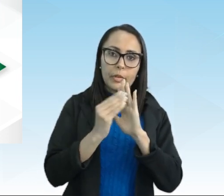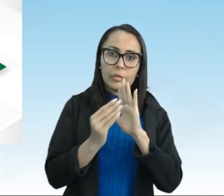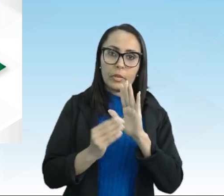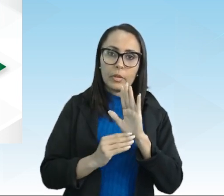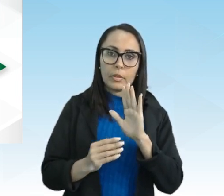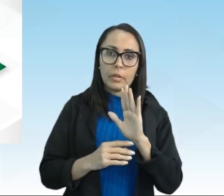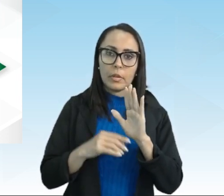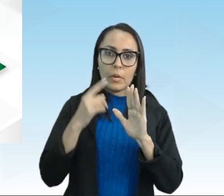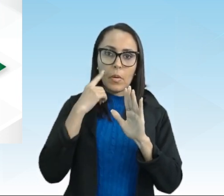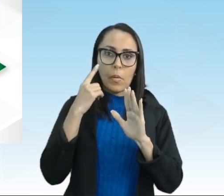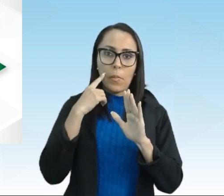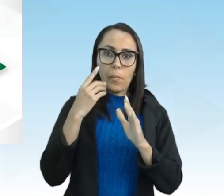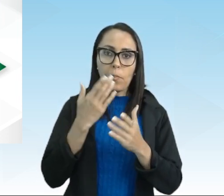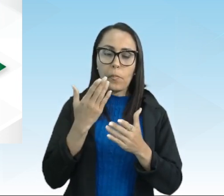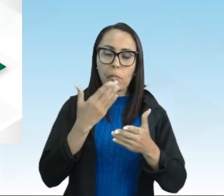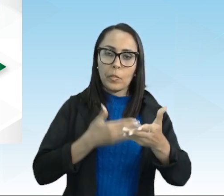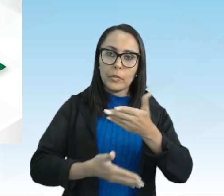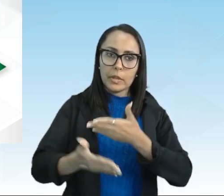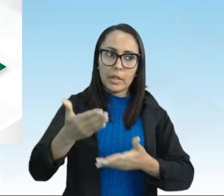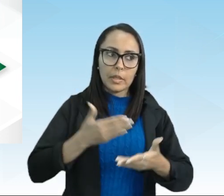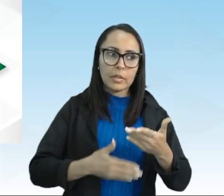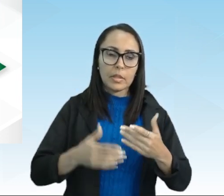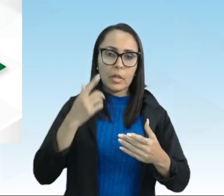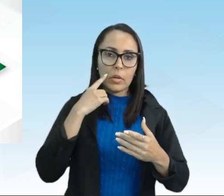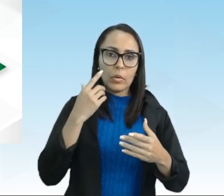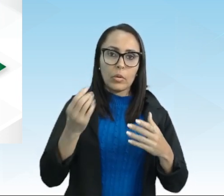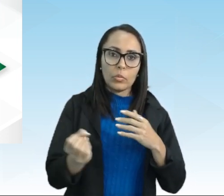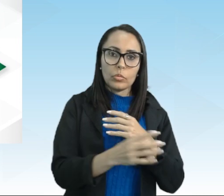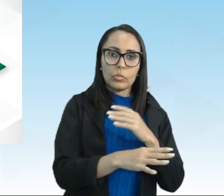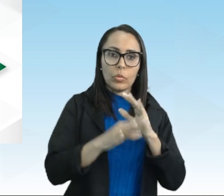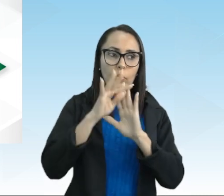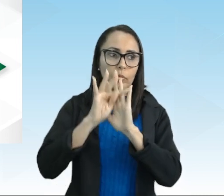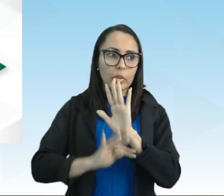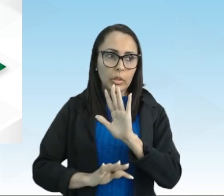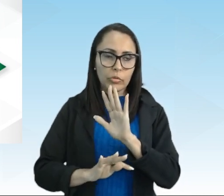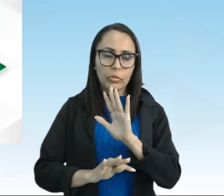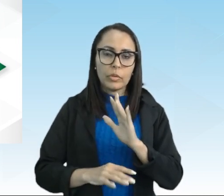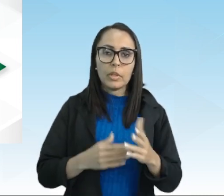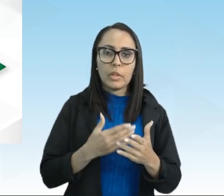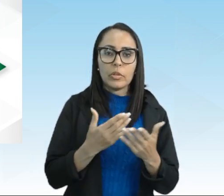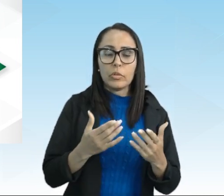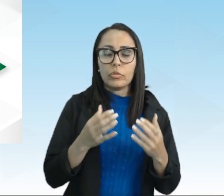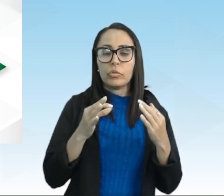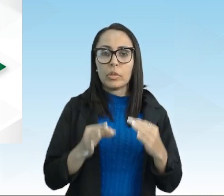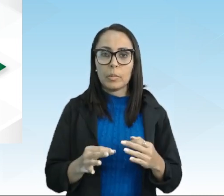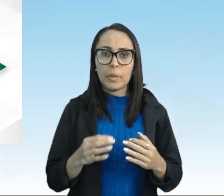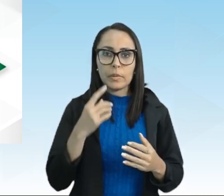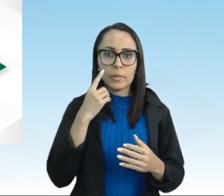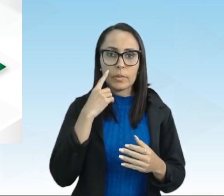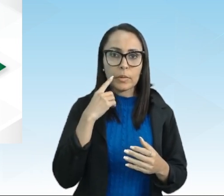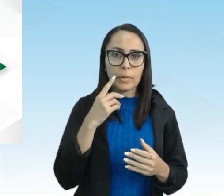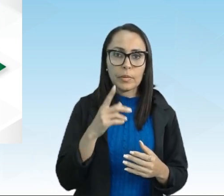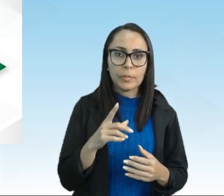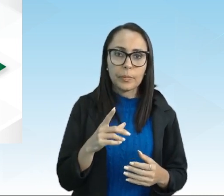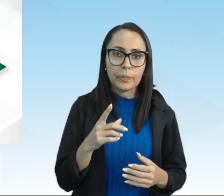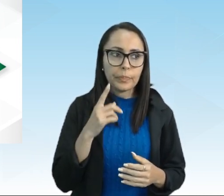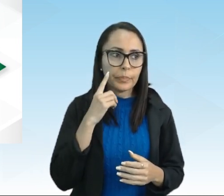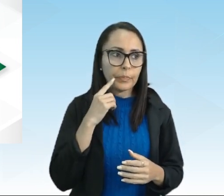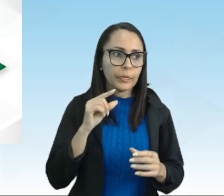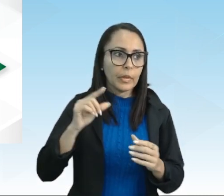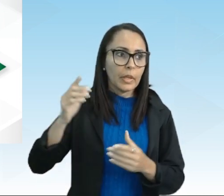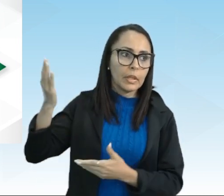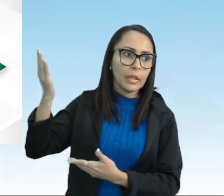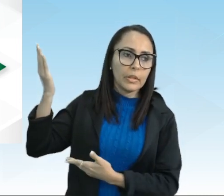interação portanto, um novo texto e justamente essa questão, veja só em negrito